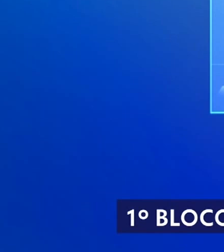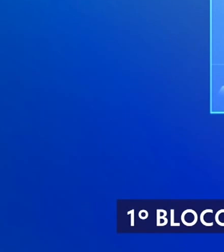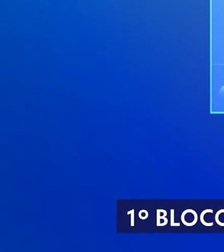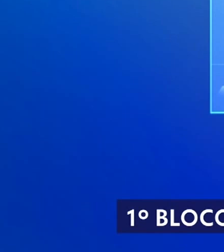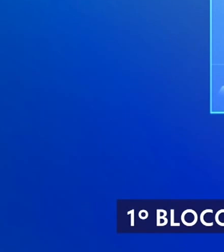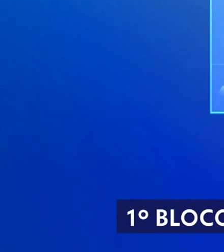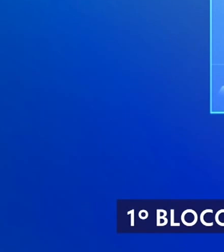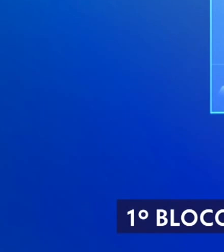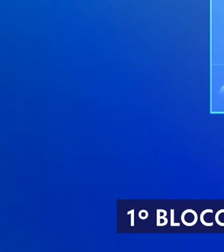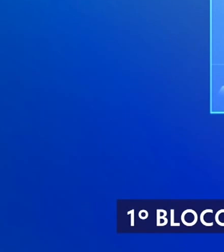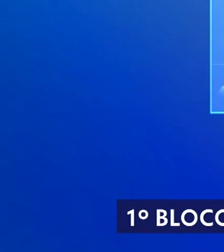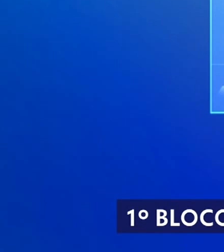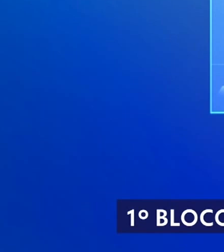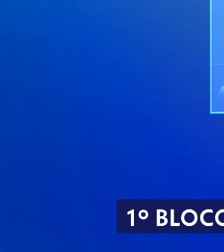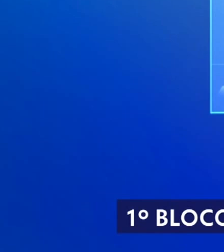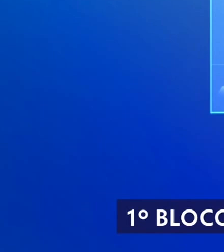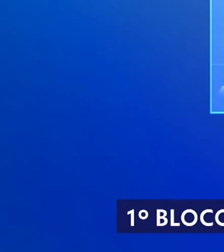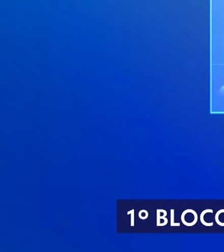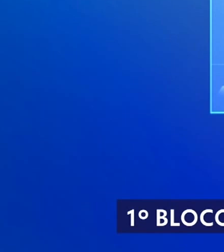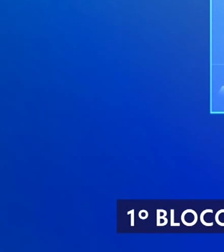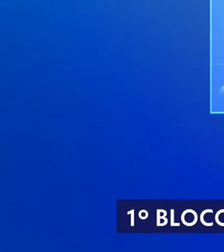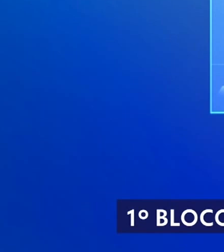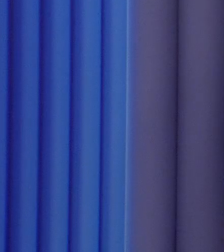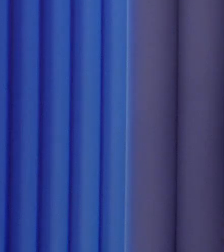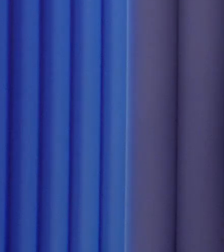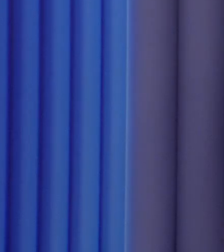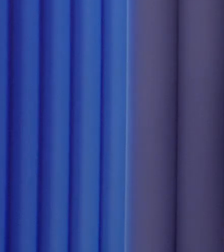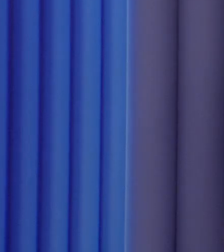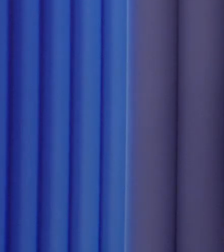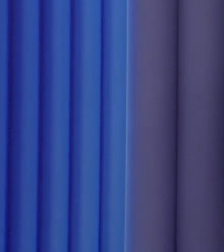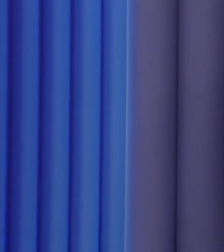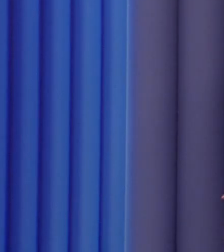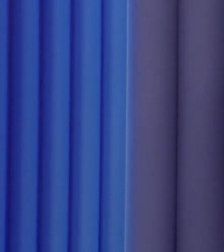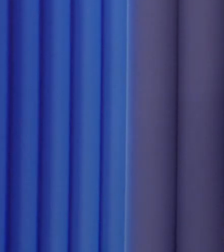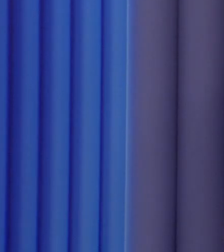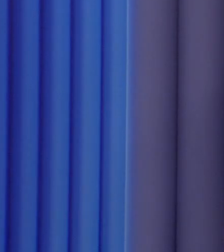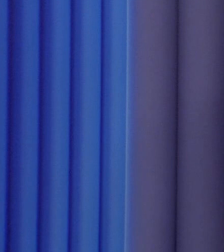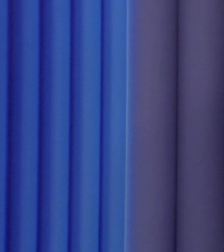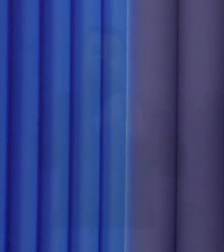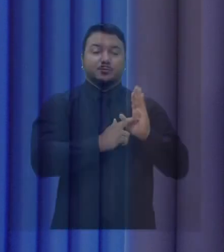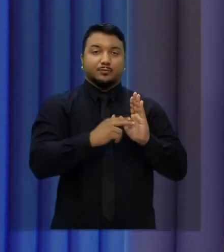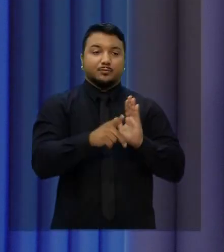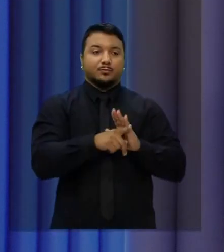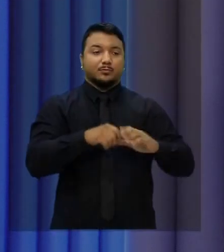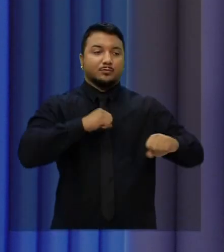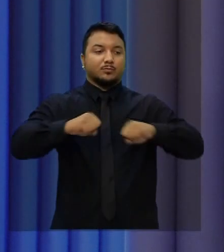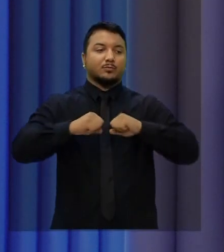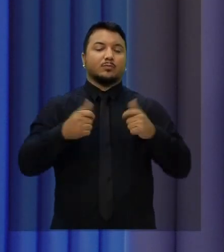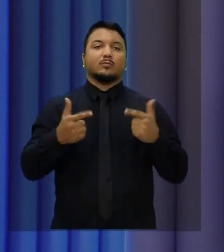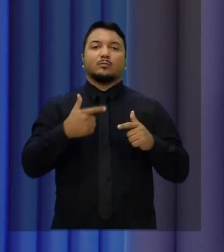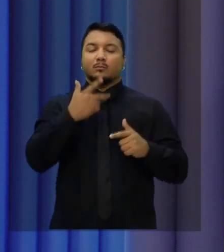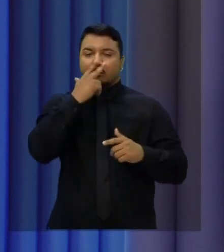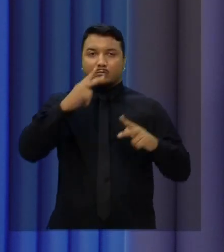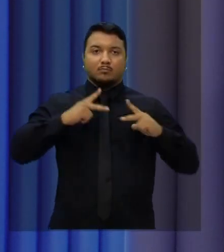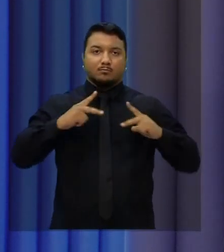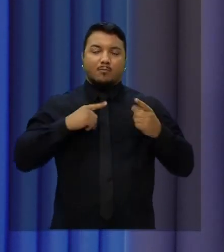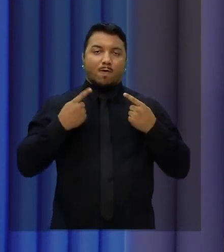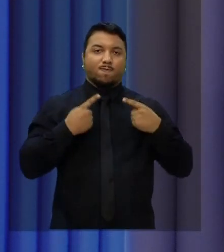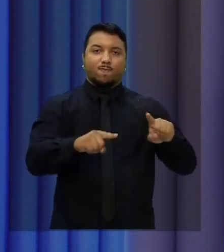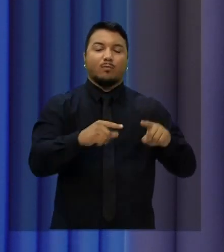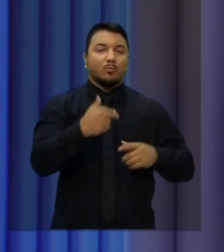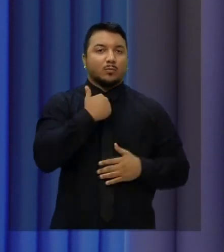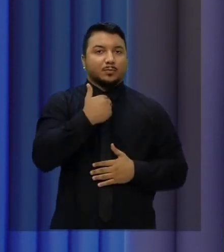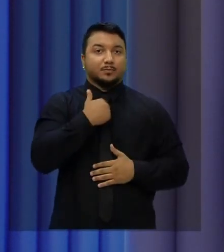terão um minuto e meio para as considerações finais. Pelas regras do debate, não serão permitidas ofensas pessoais. Se um